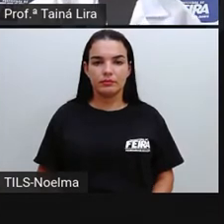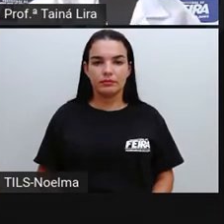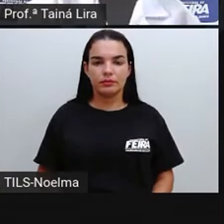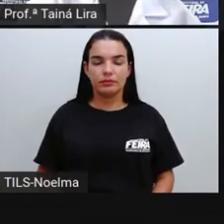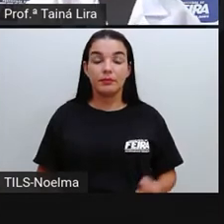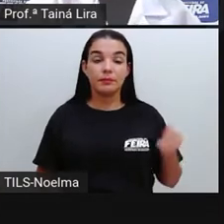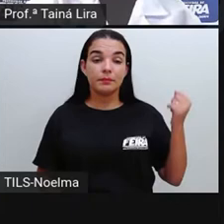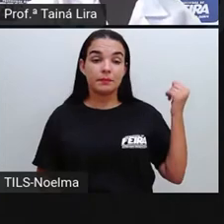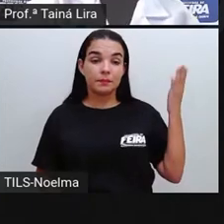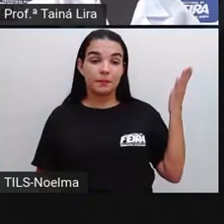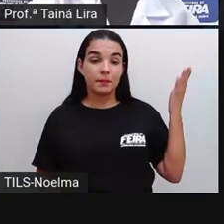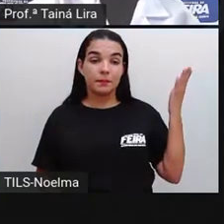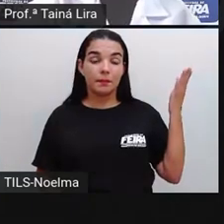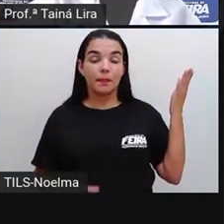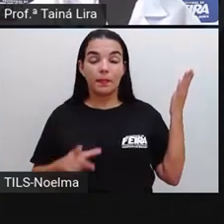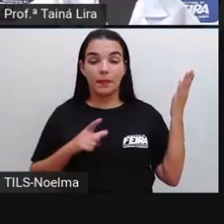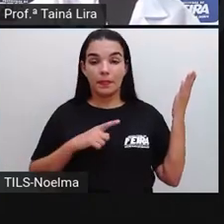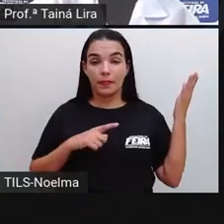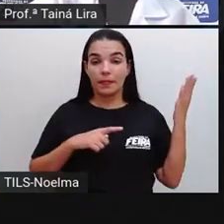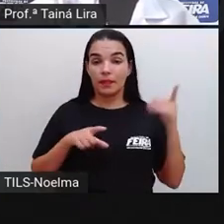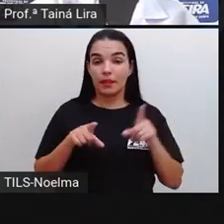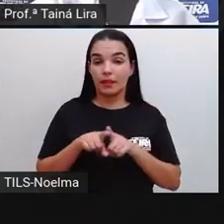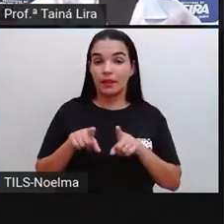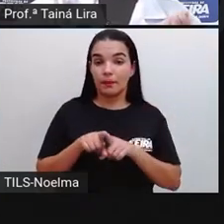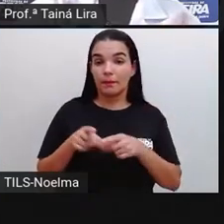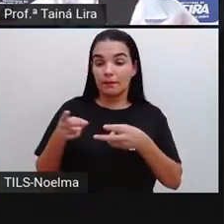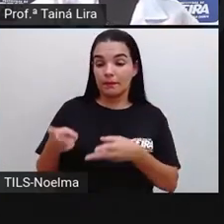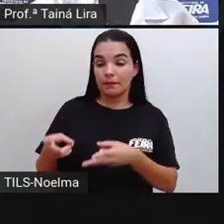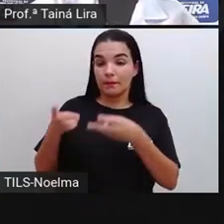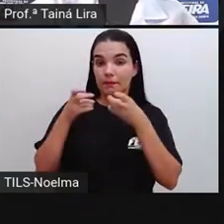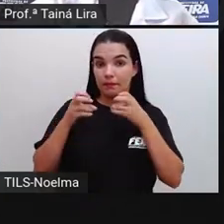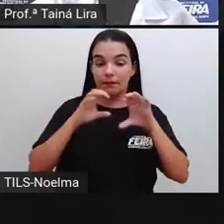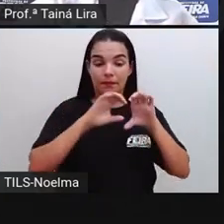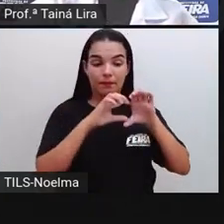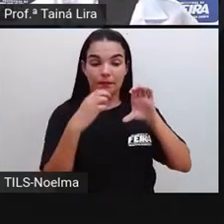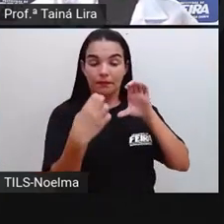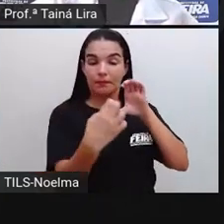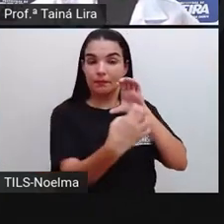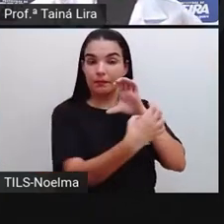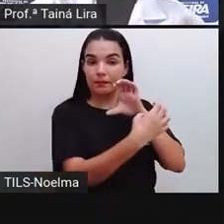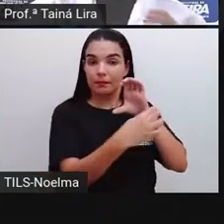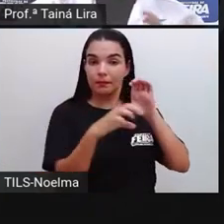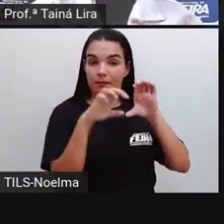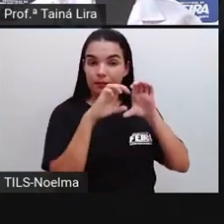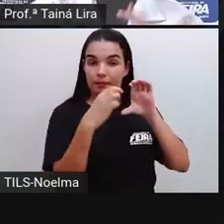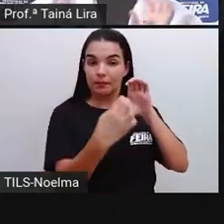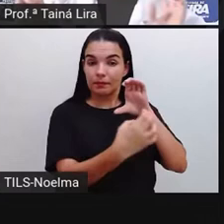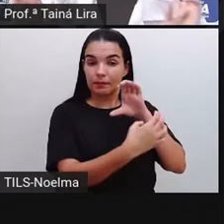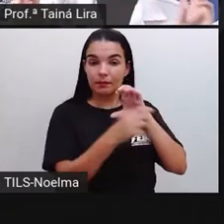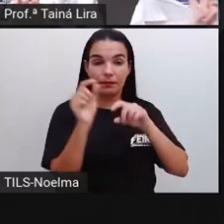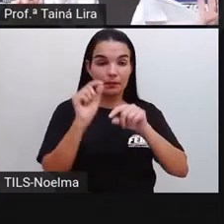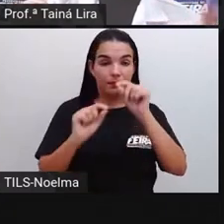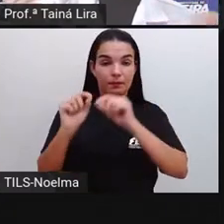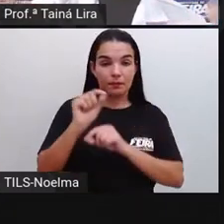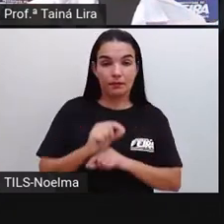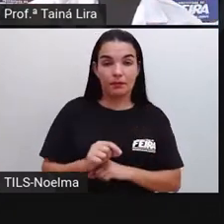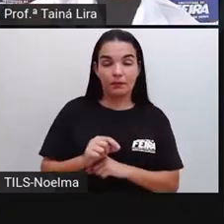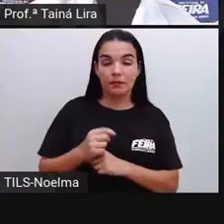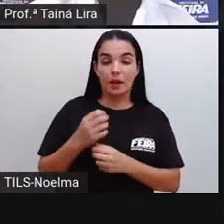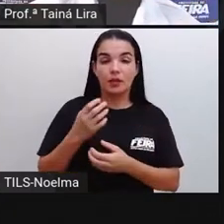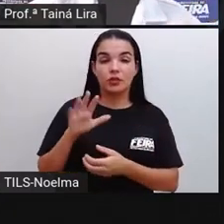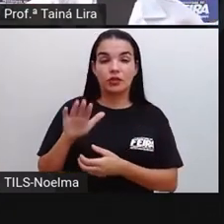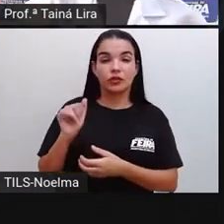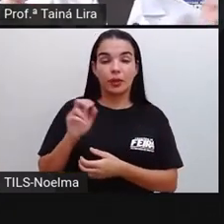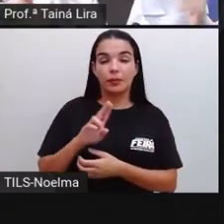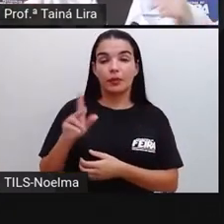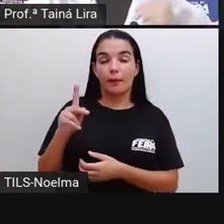Bom, a gente também consegue identificar aí nas embalagens, ó, a gente chama, né, popularmente de peso,